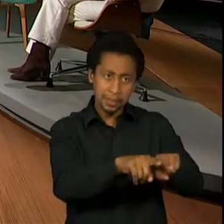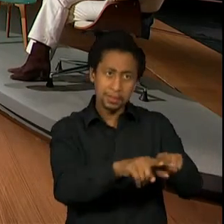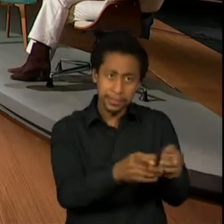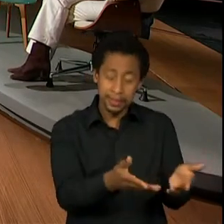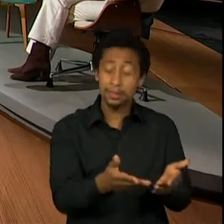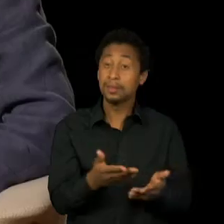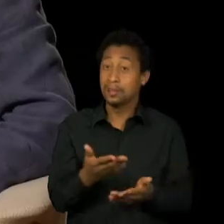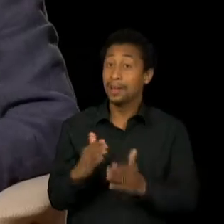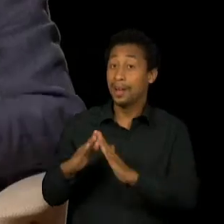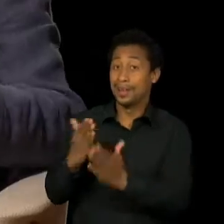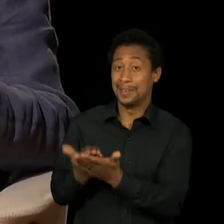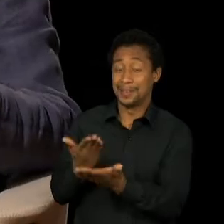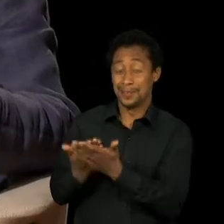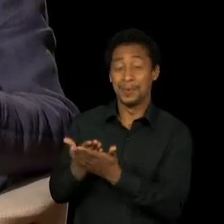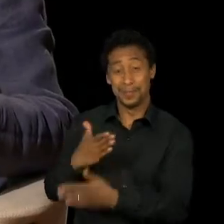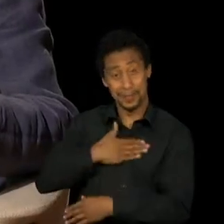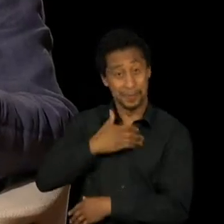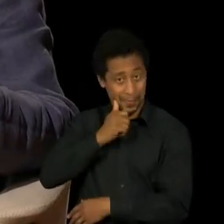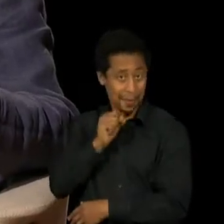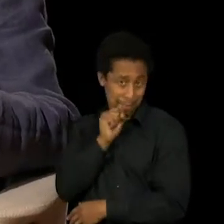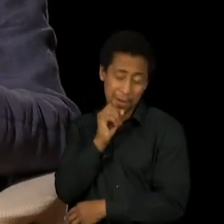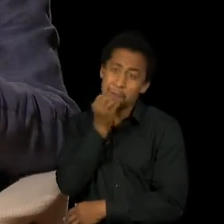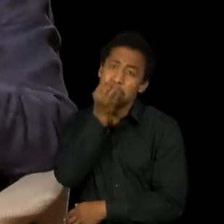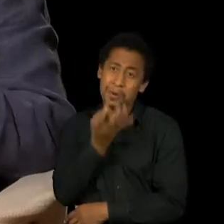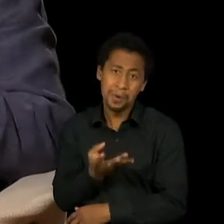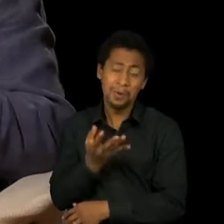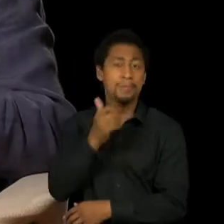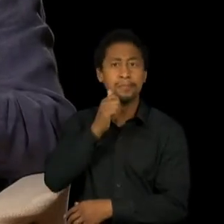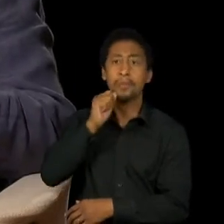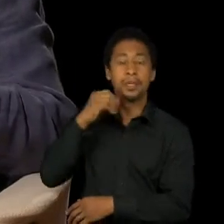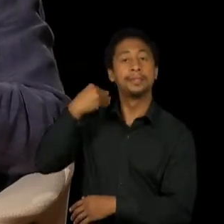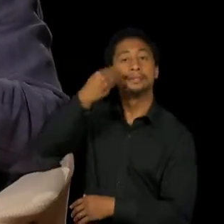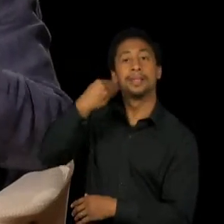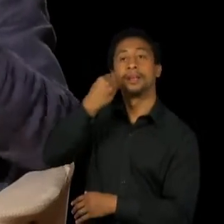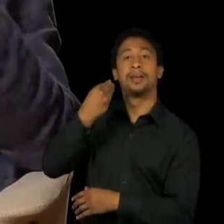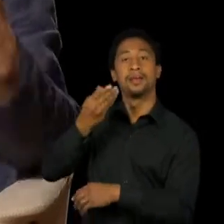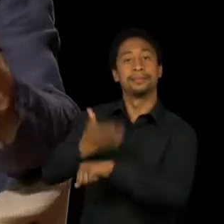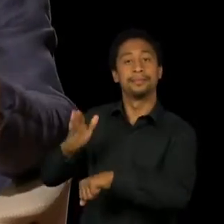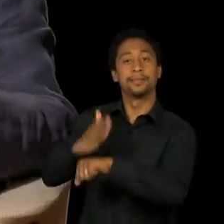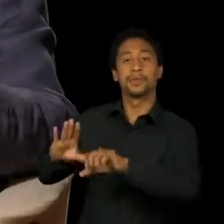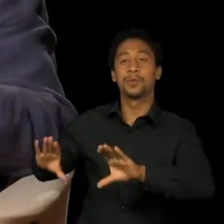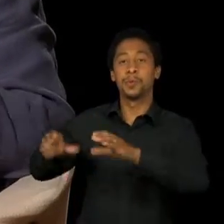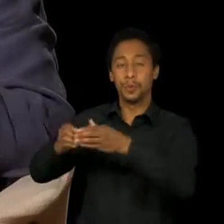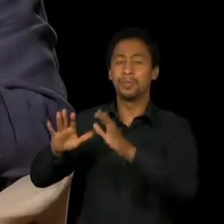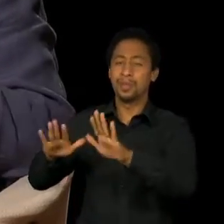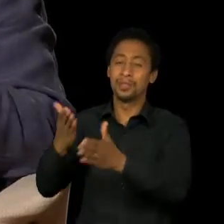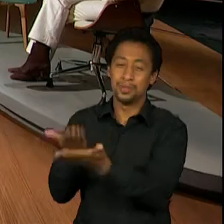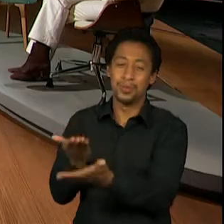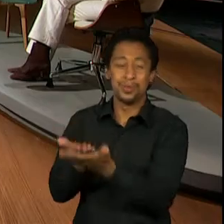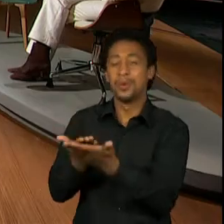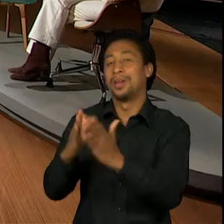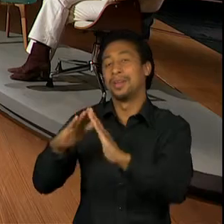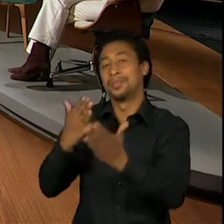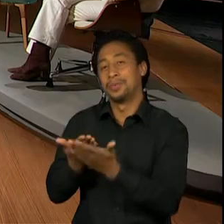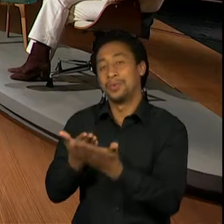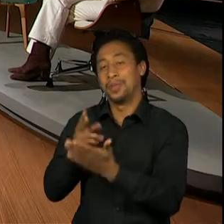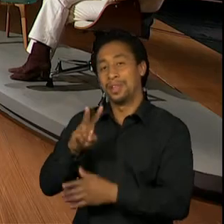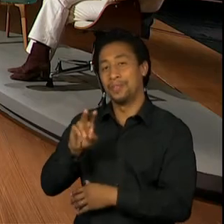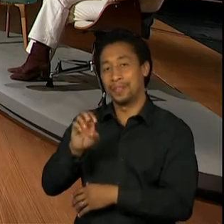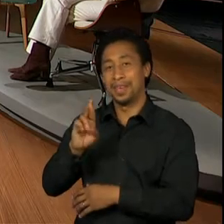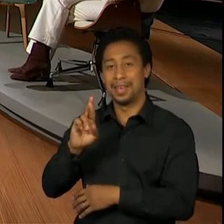bom. Porque minha mãe vinha deste teatro de grupo. Apesar de ela ter feito Escola Veracruz, TBC, etc., o grande